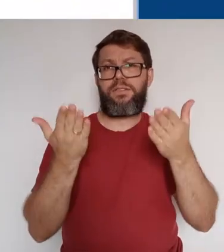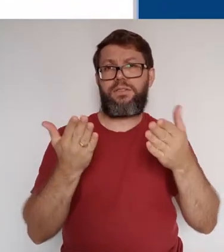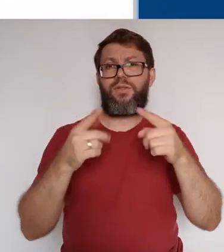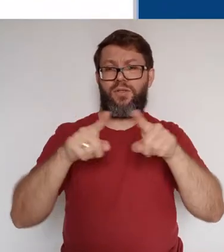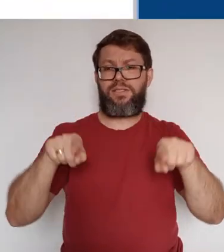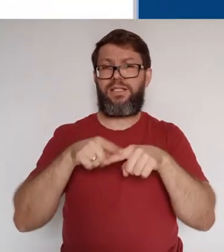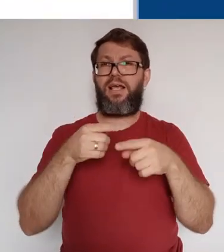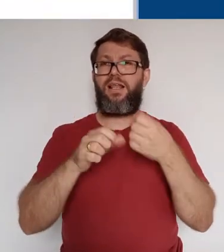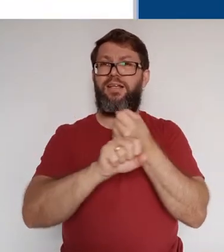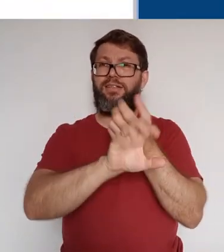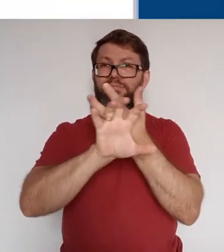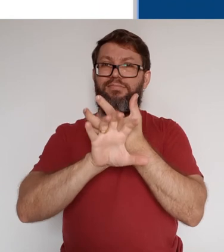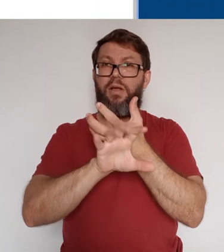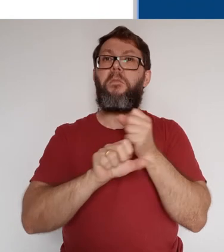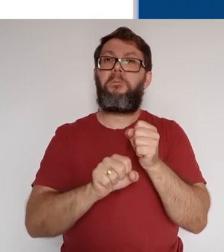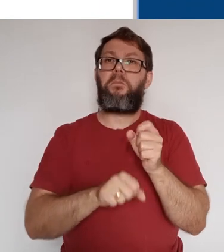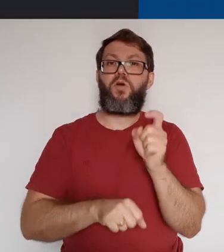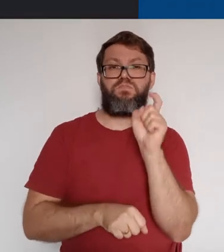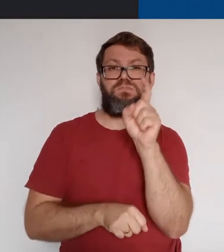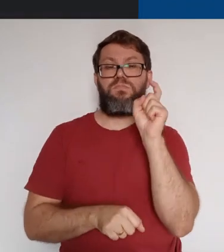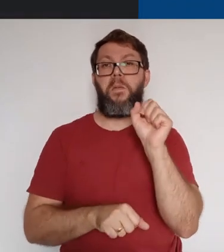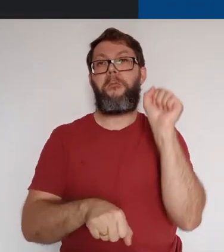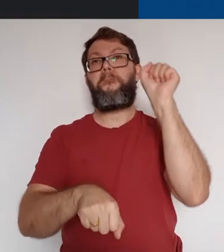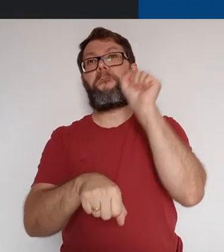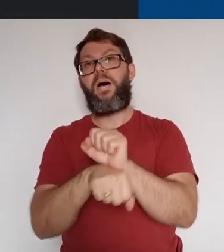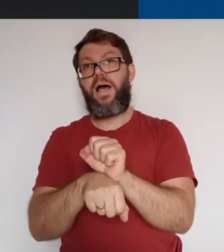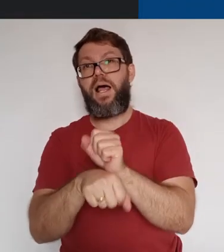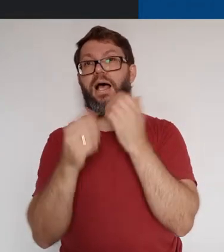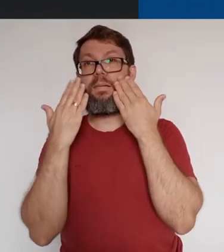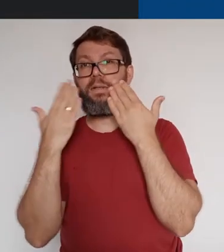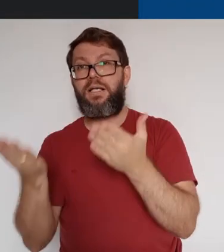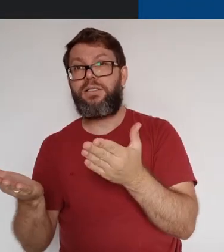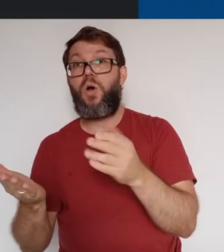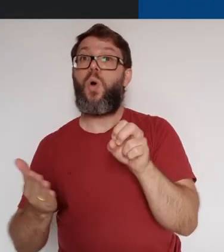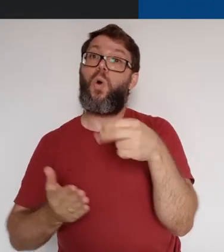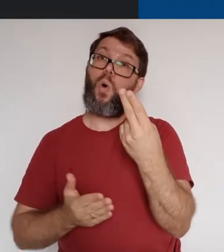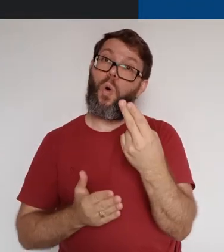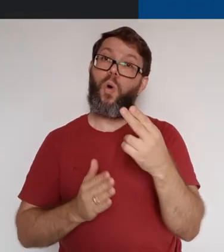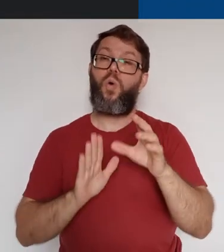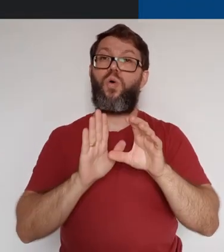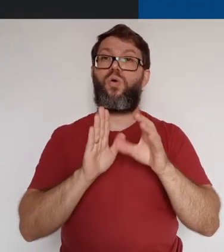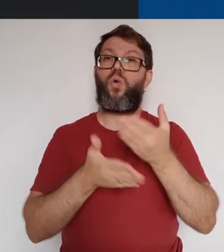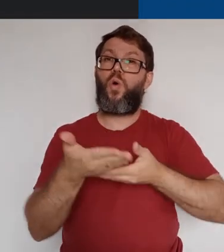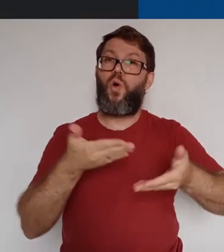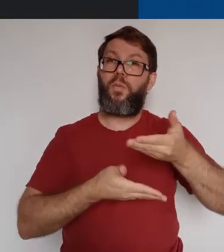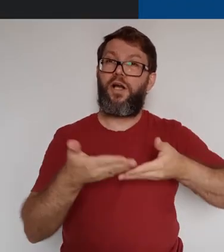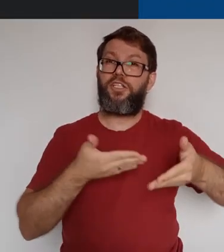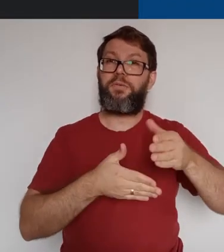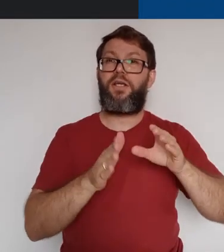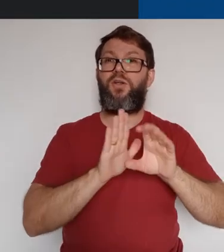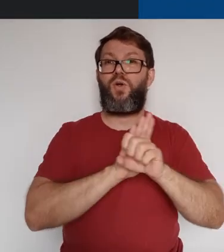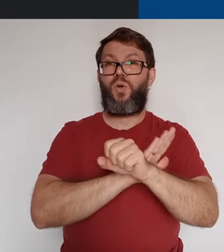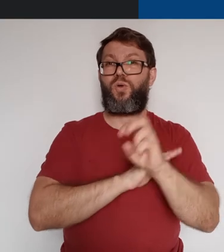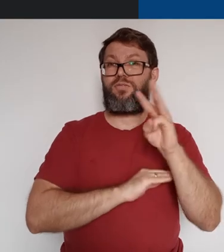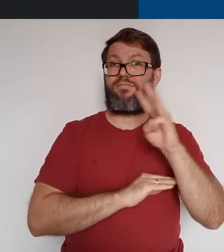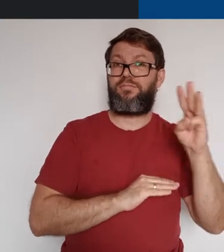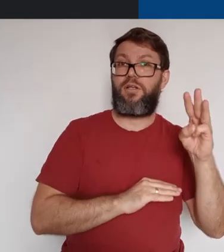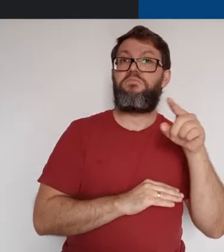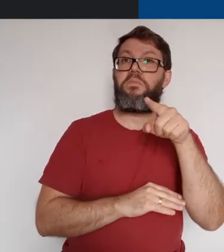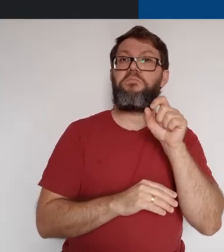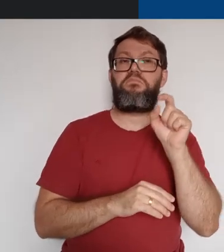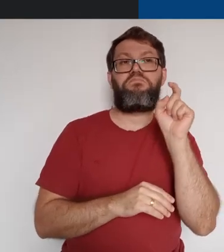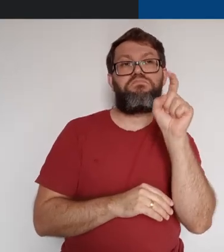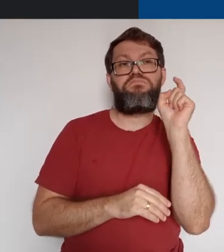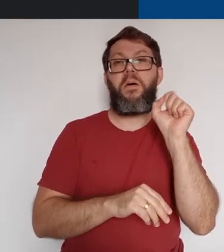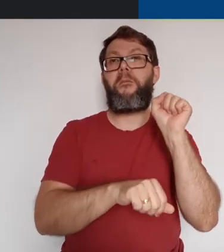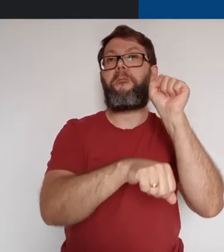apresentação, na nossa sala de videoconferência, podemos clicar em Parar para apresentação ou, no caso do compartilhamento de